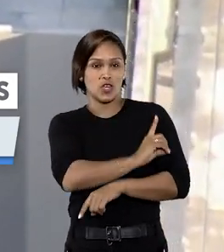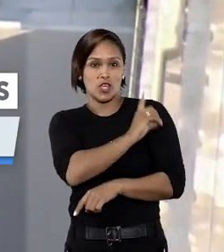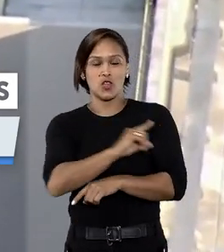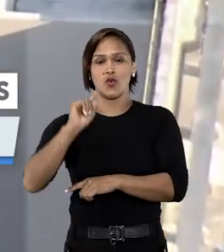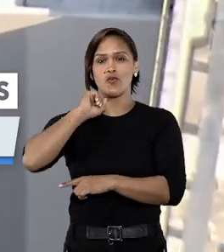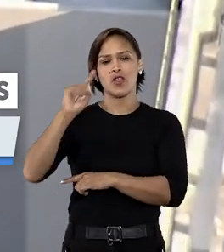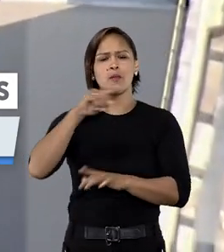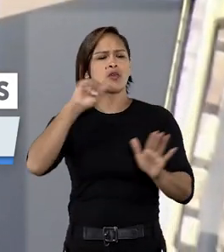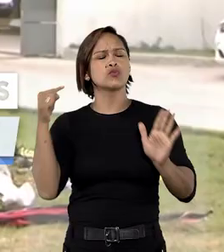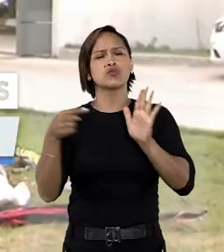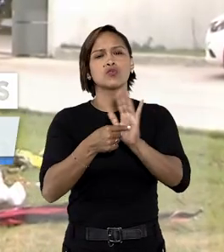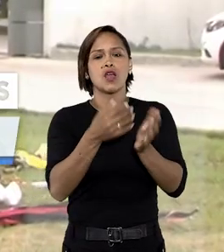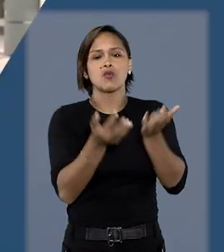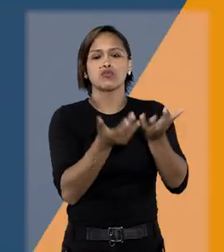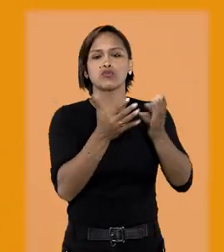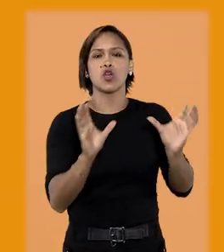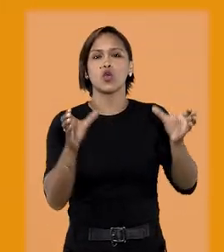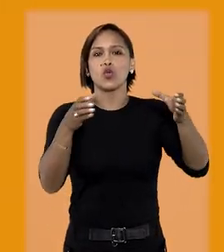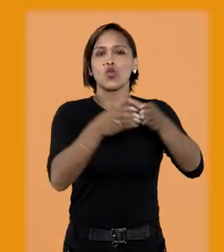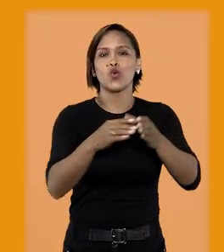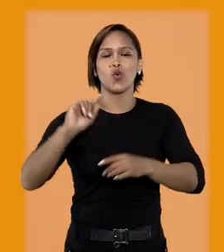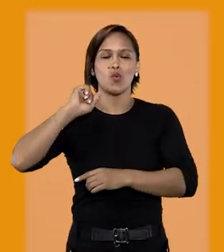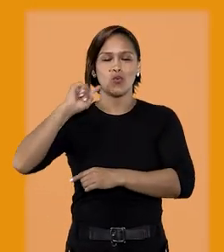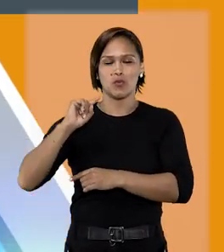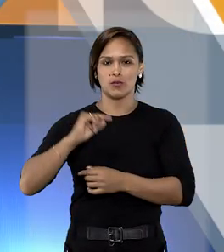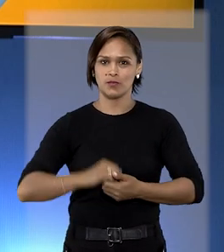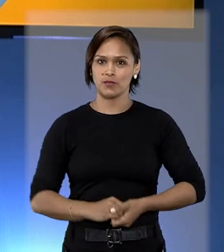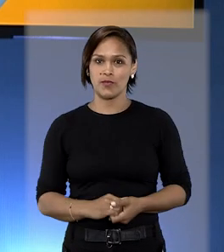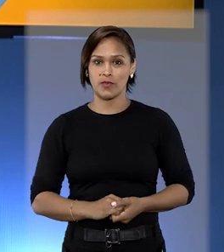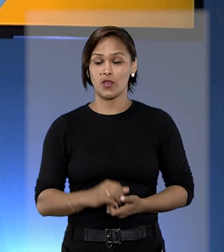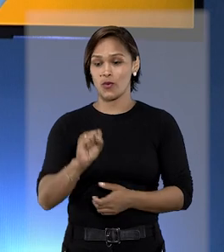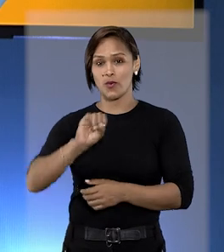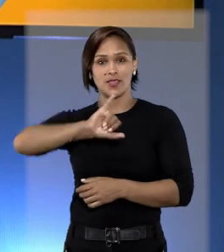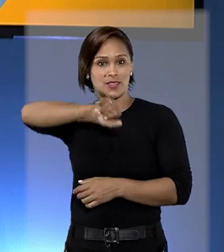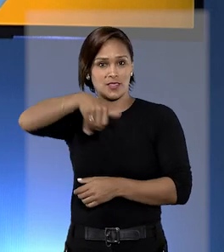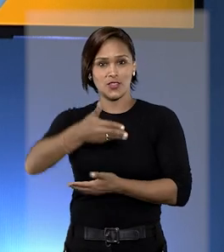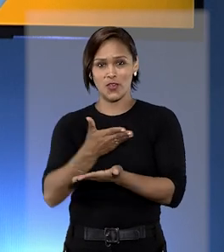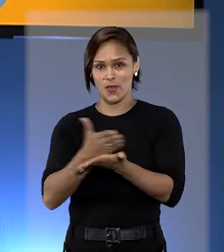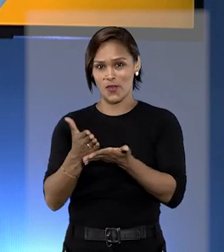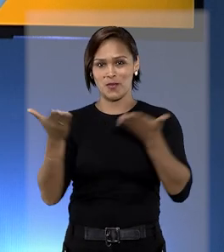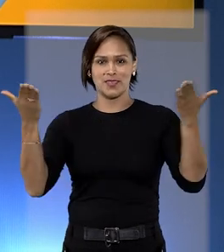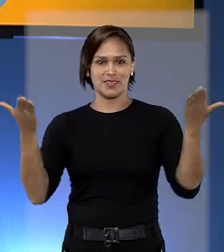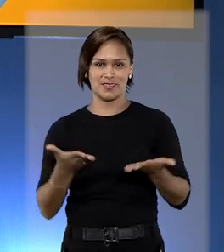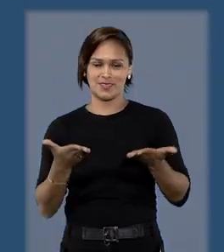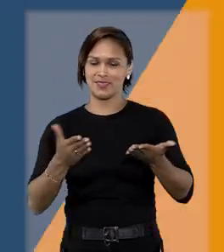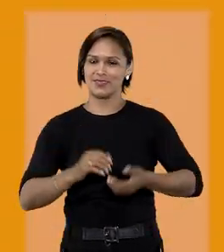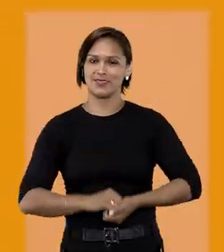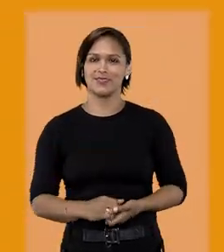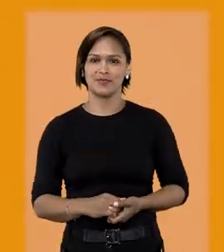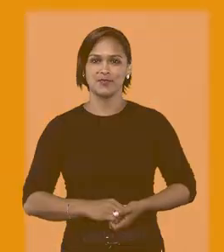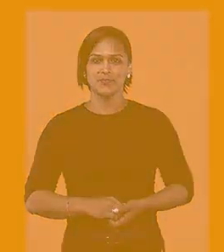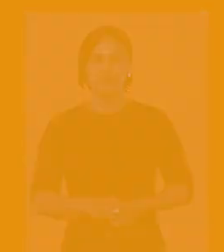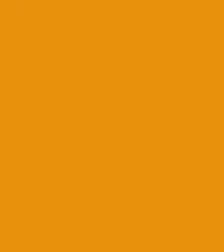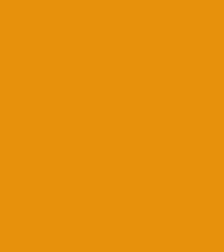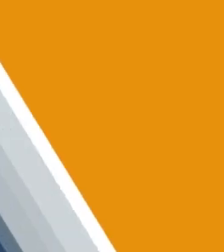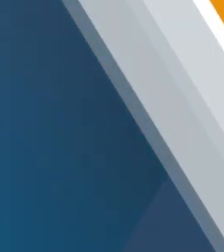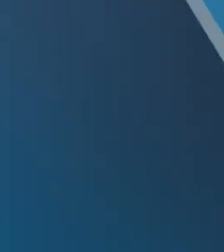denunciado por incêndio no Ninho do Urubu. O STJ Notícias começa agora.